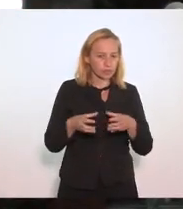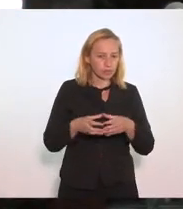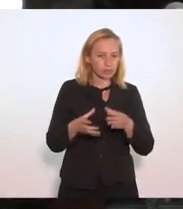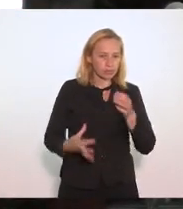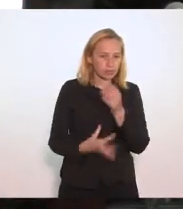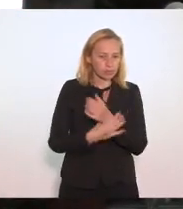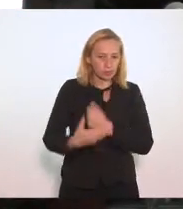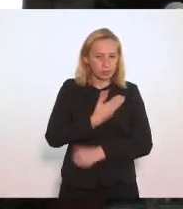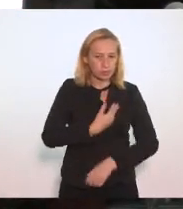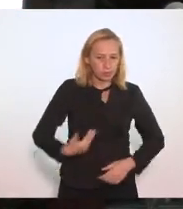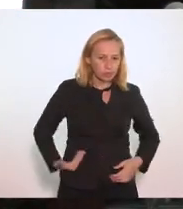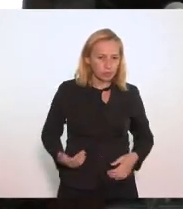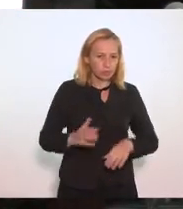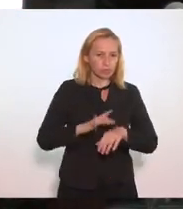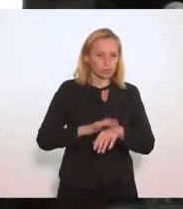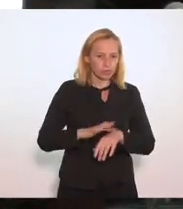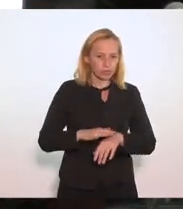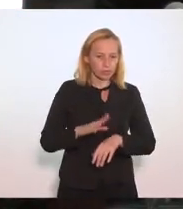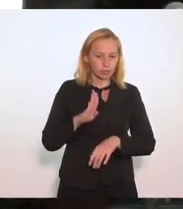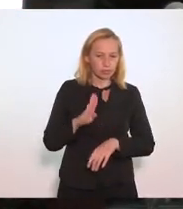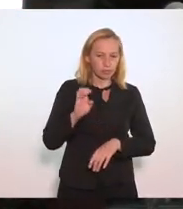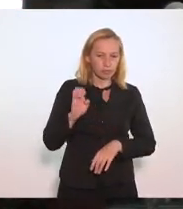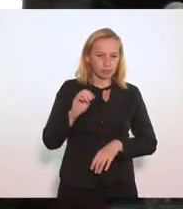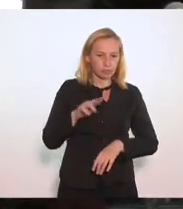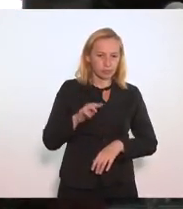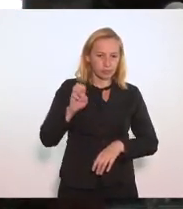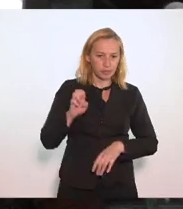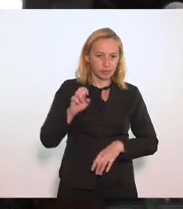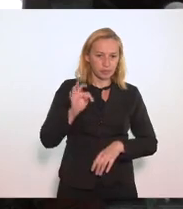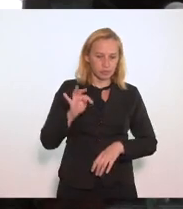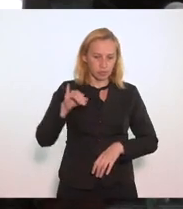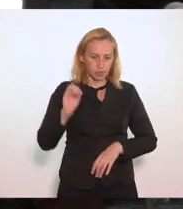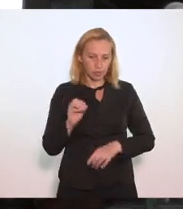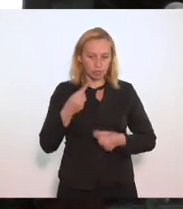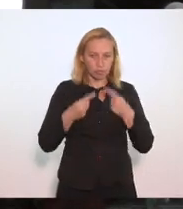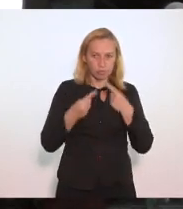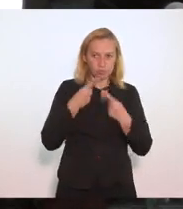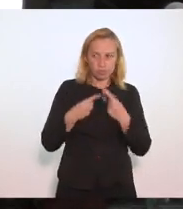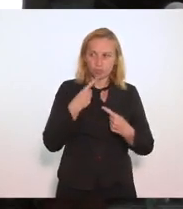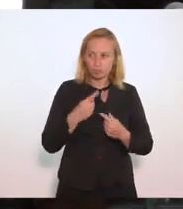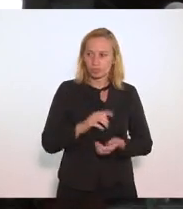dos crimes cibernéticos Em discussão